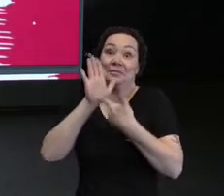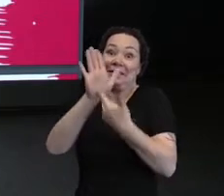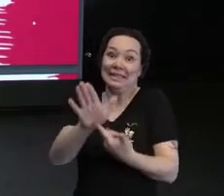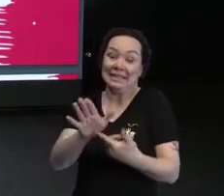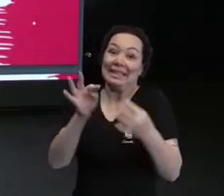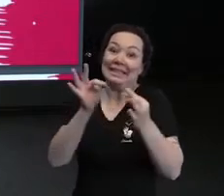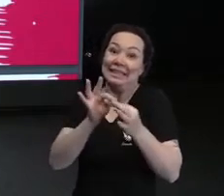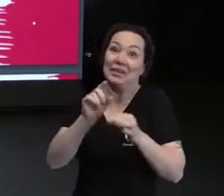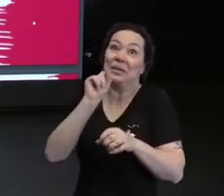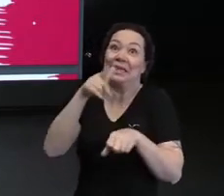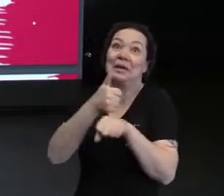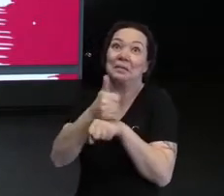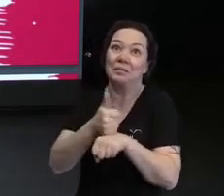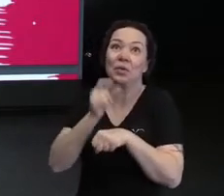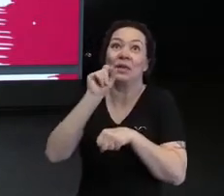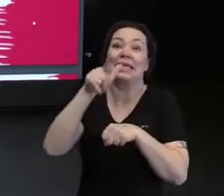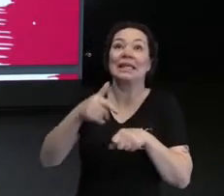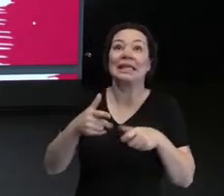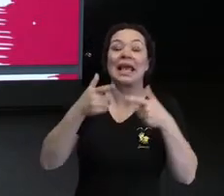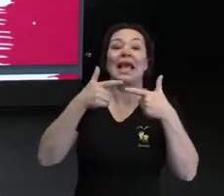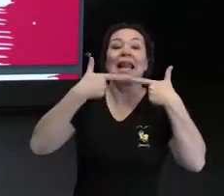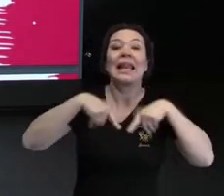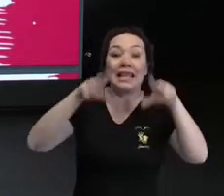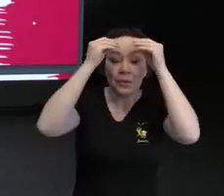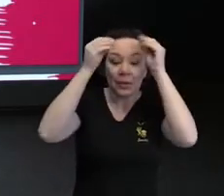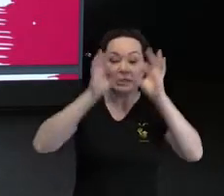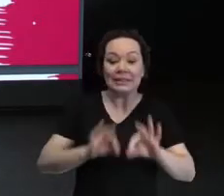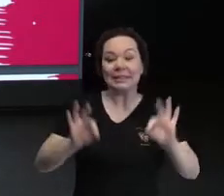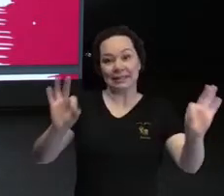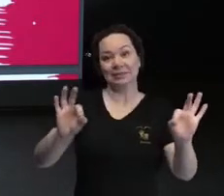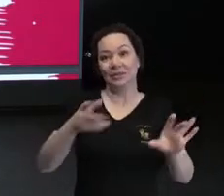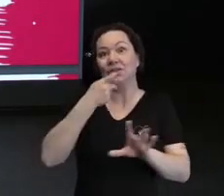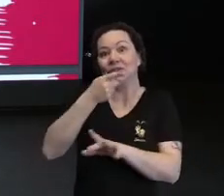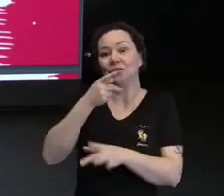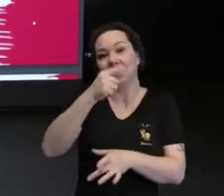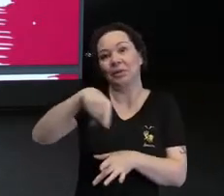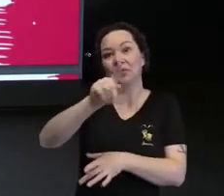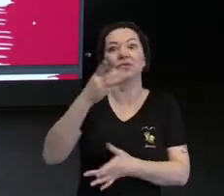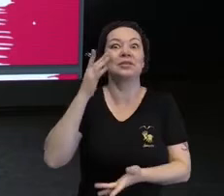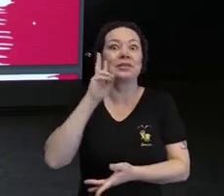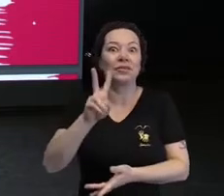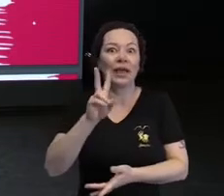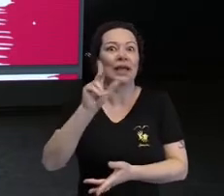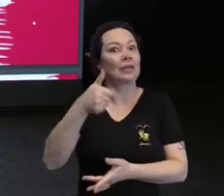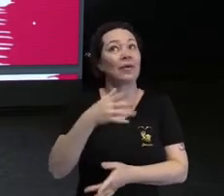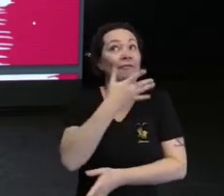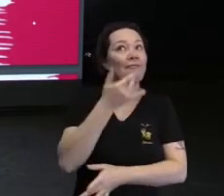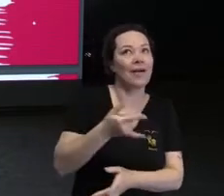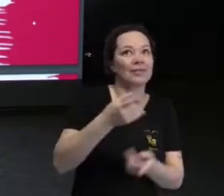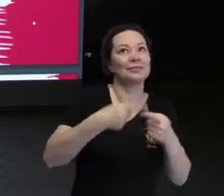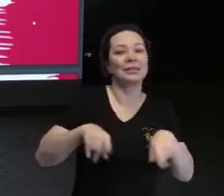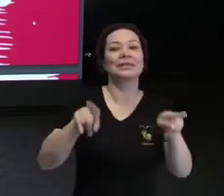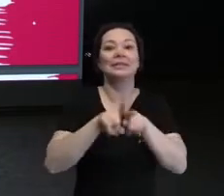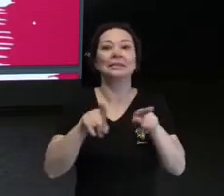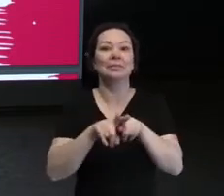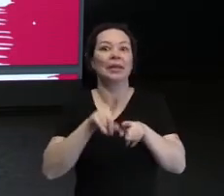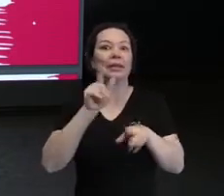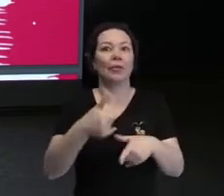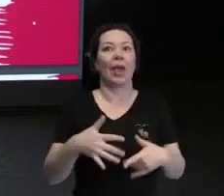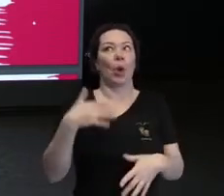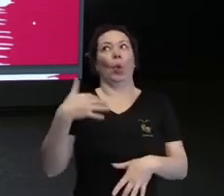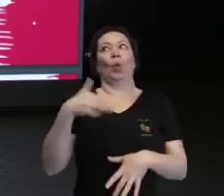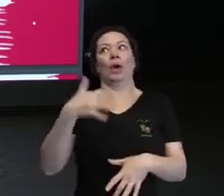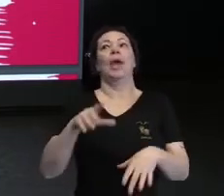falar pra vocês o que é essa linguagem simples que a gente tanto fala pra vocês verem, que não é fácil, mas não é um bicho de sete cabeças. Ela é